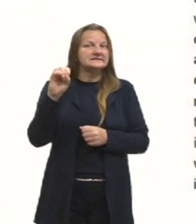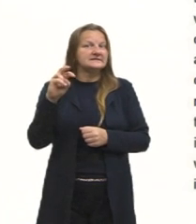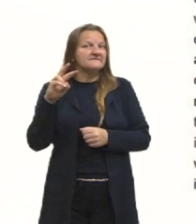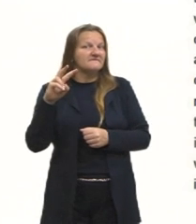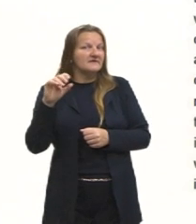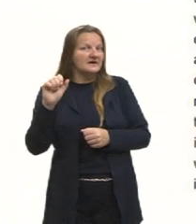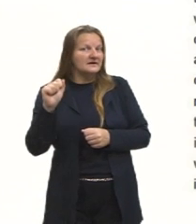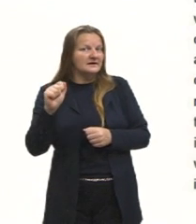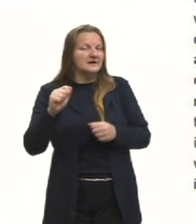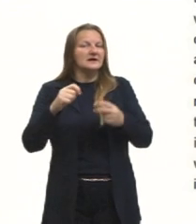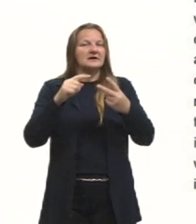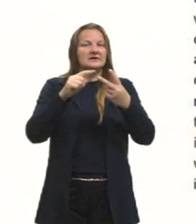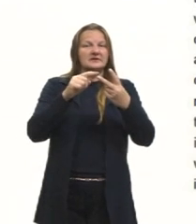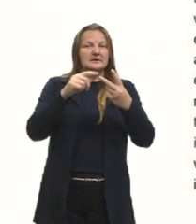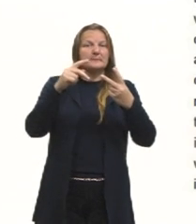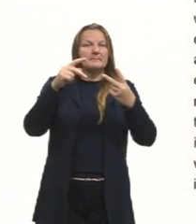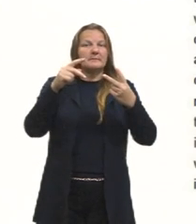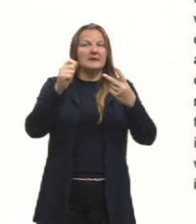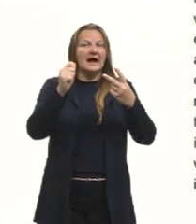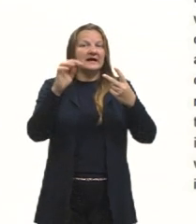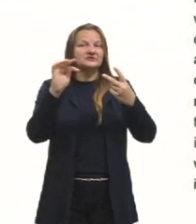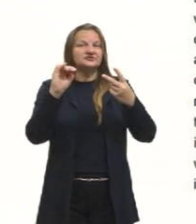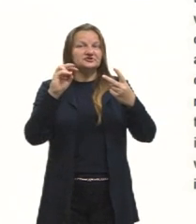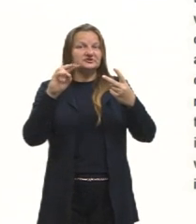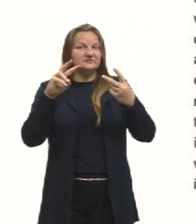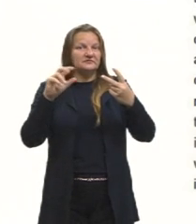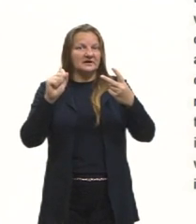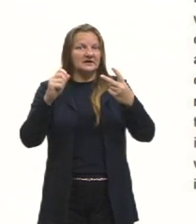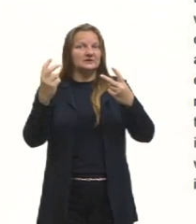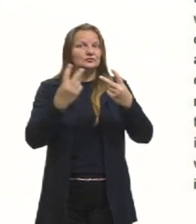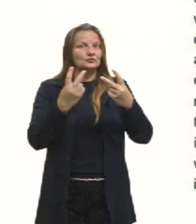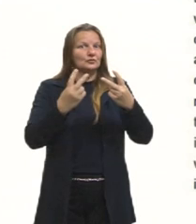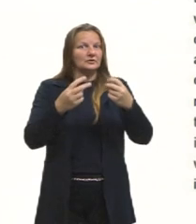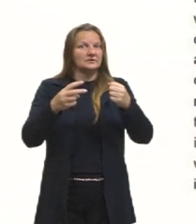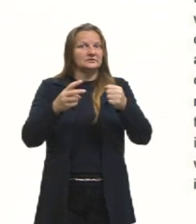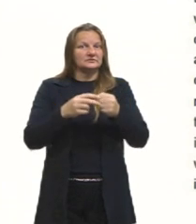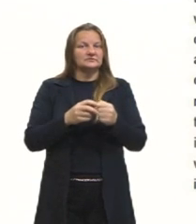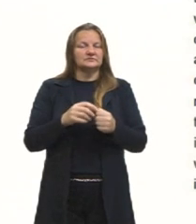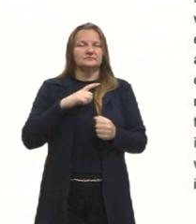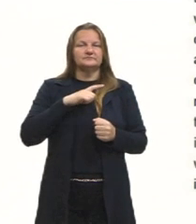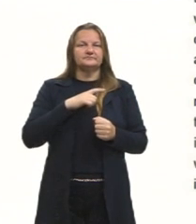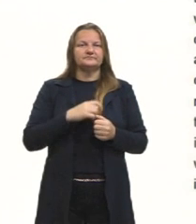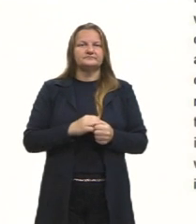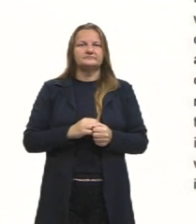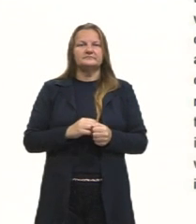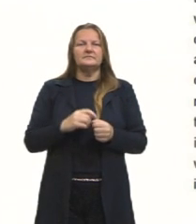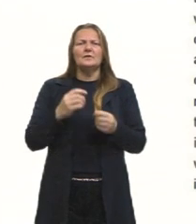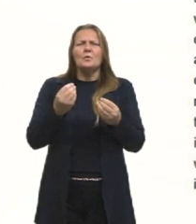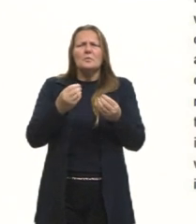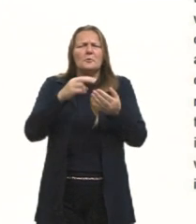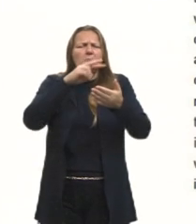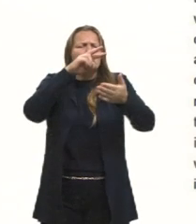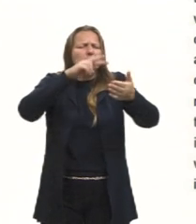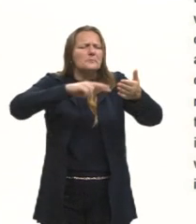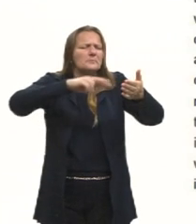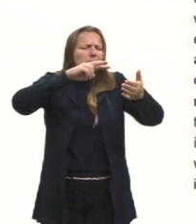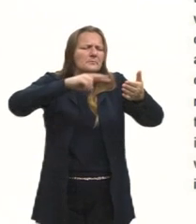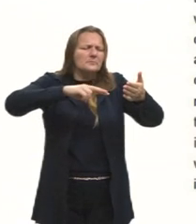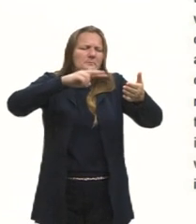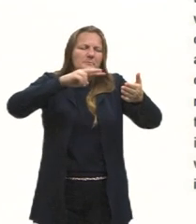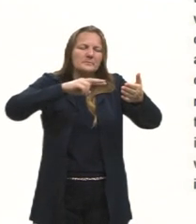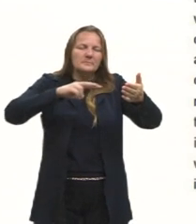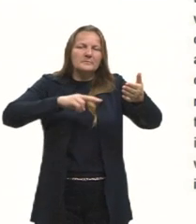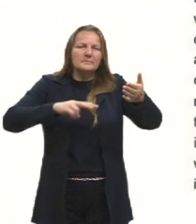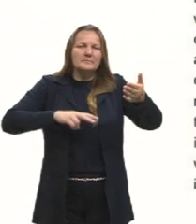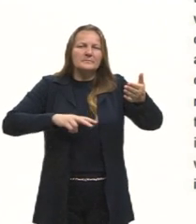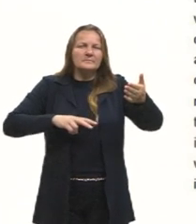que quando nós vamos trabalhar uma interpretação de texto, nós precisamos primeiro passar os olhos pela questão para ver